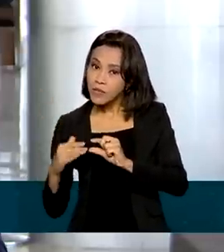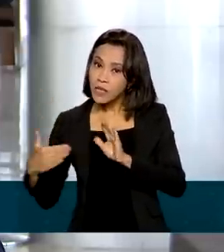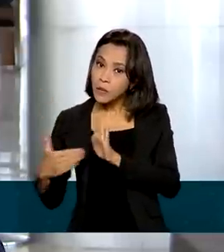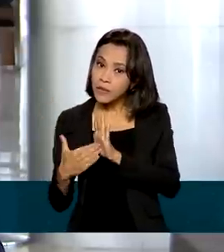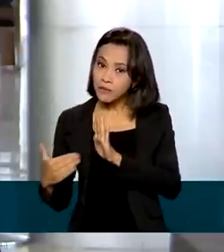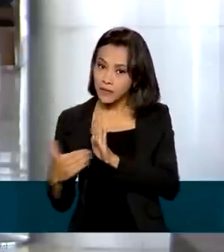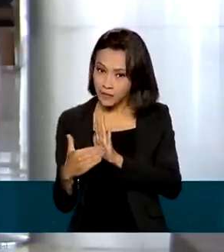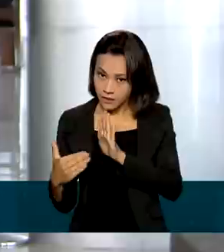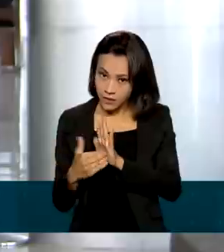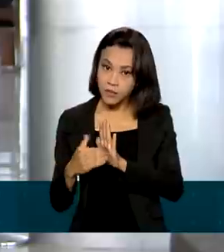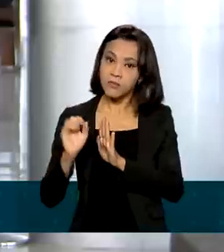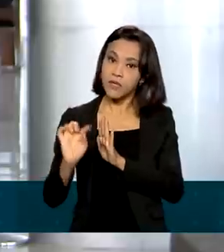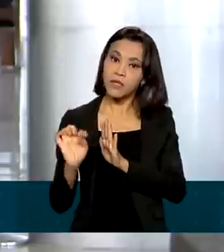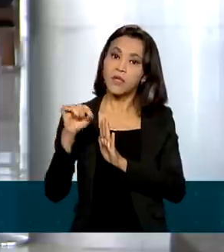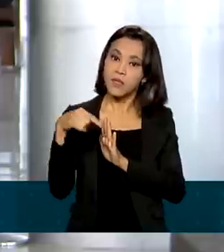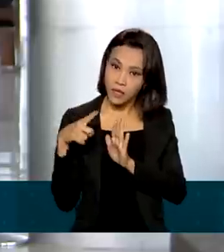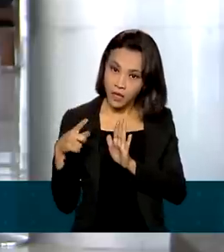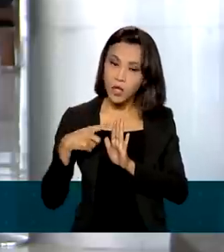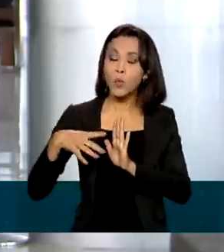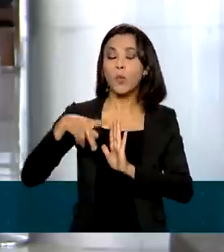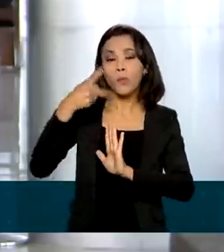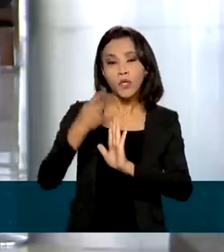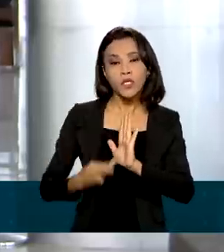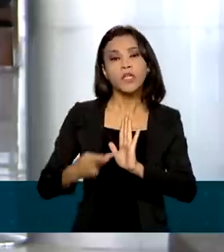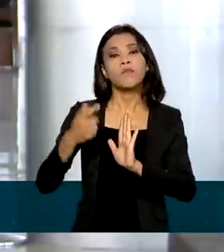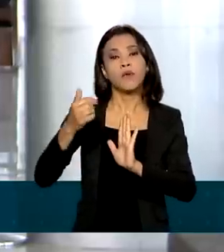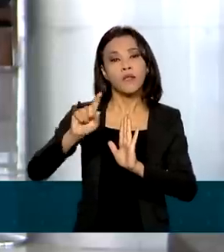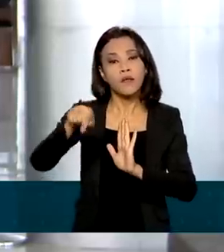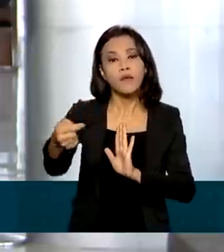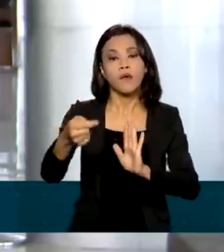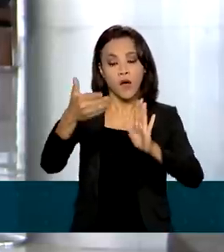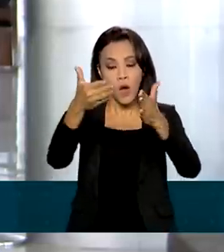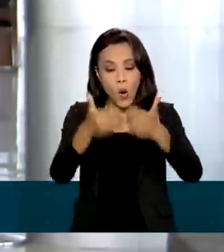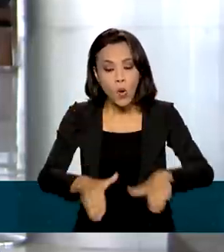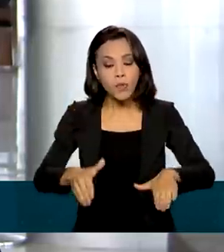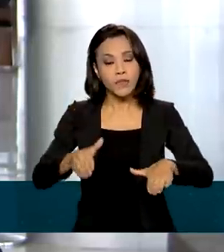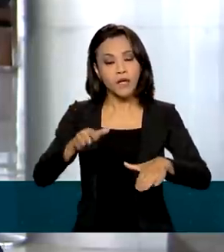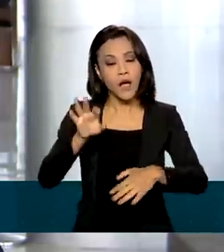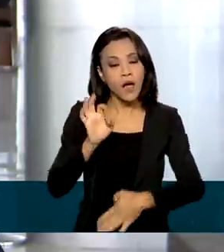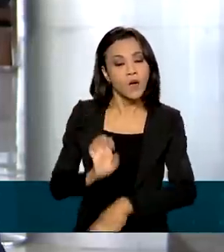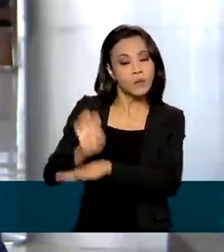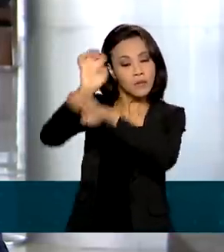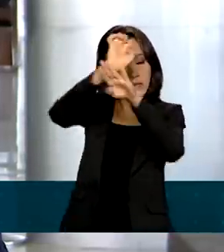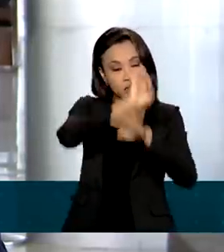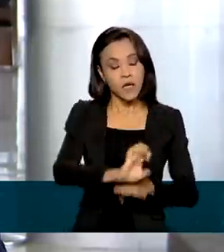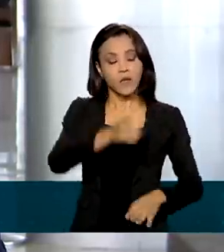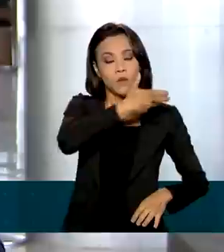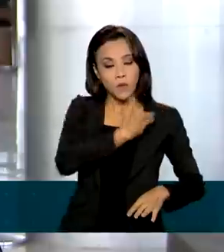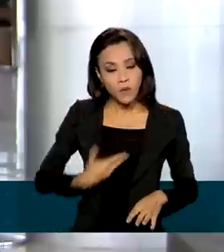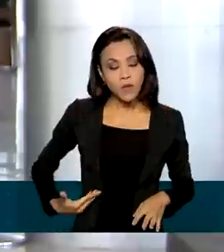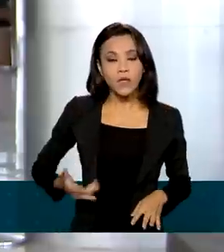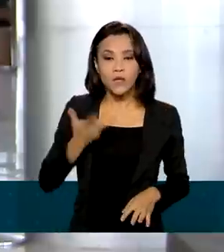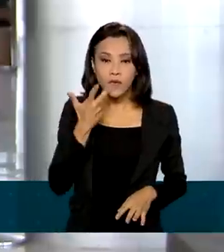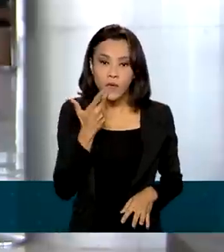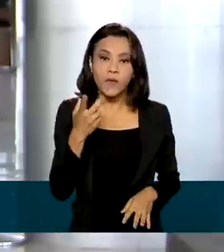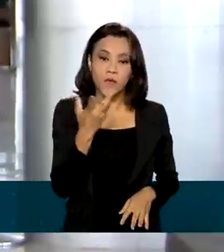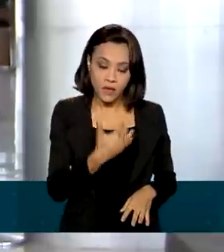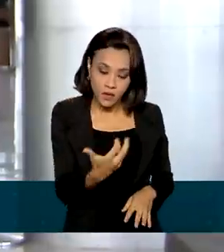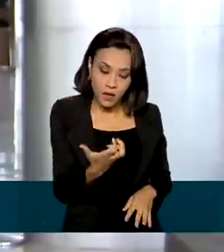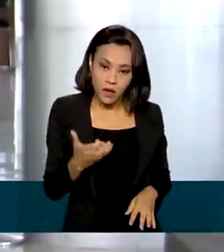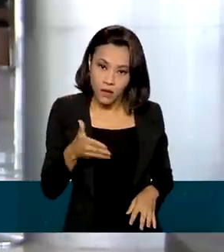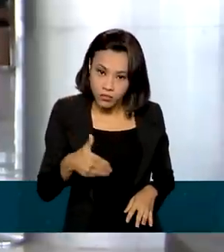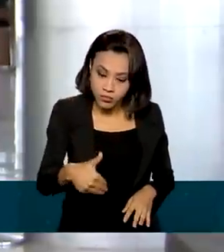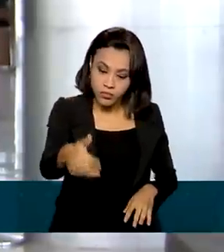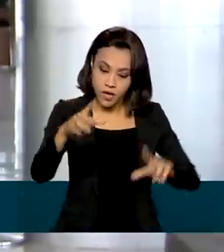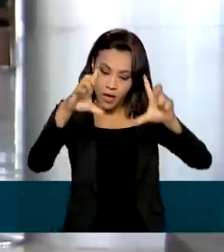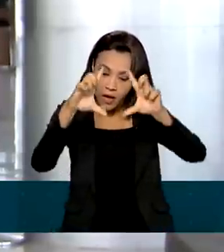prevê uma compensação para os estados. O presidente Jair Bolsonaro também disse que o governo está disposto a zerar os tributos